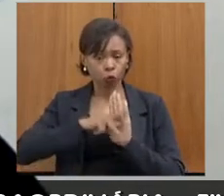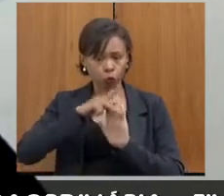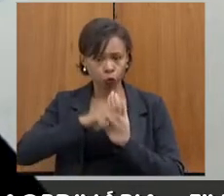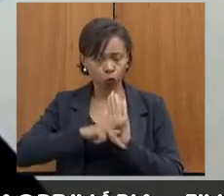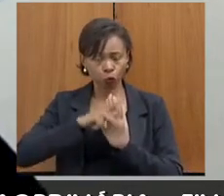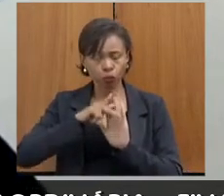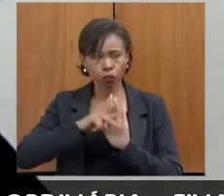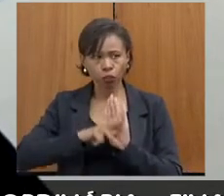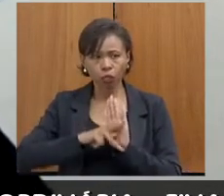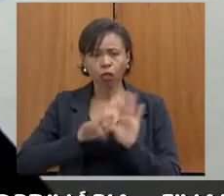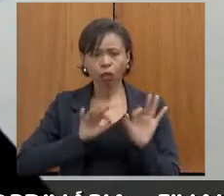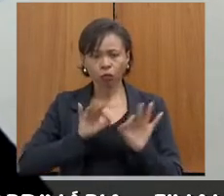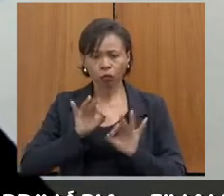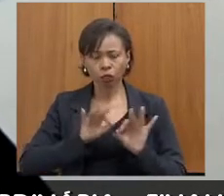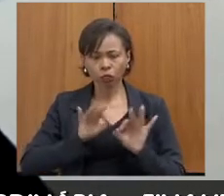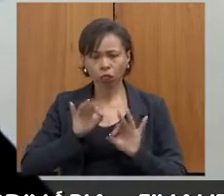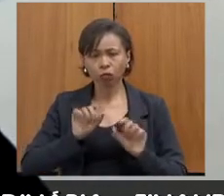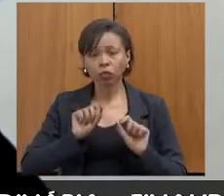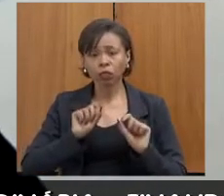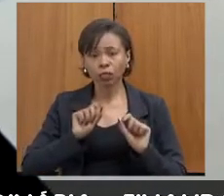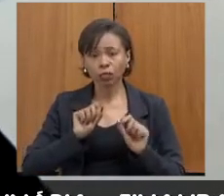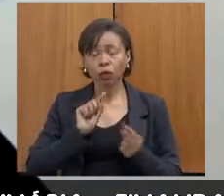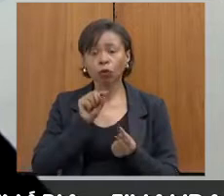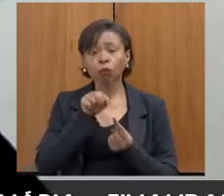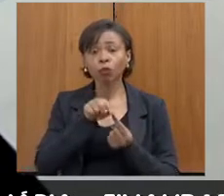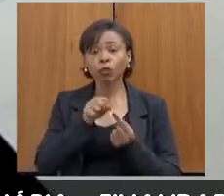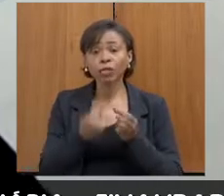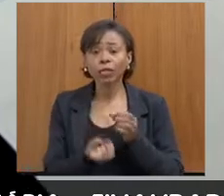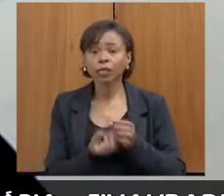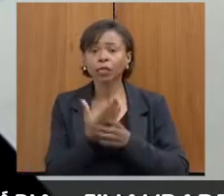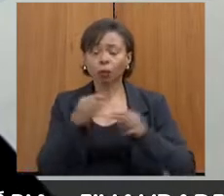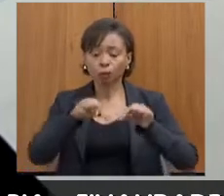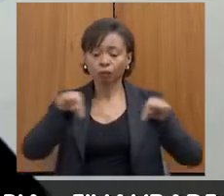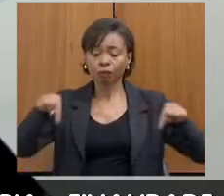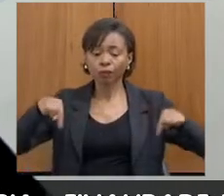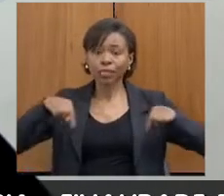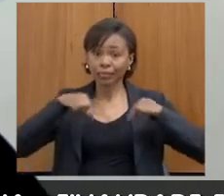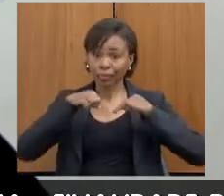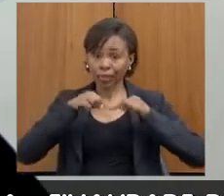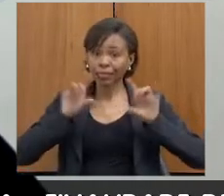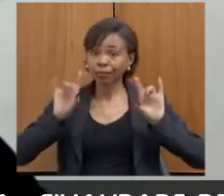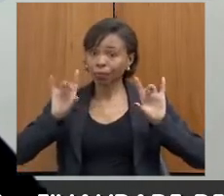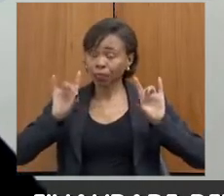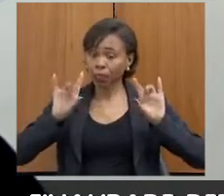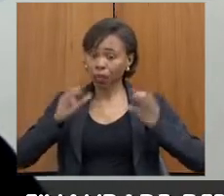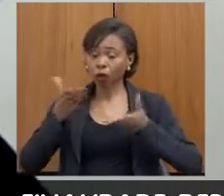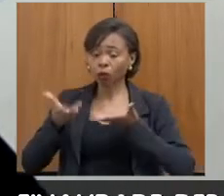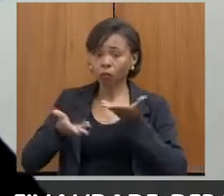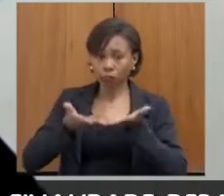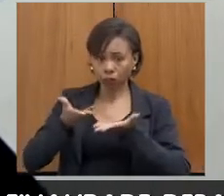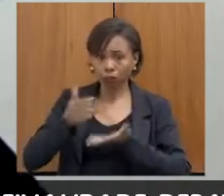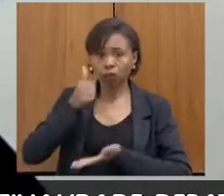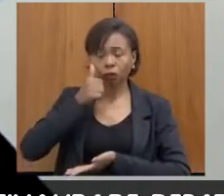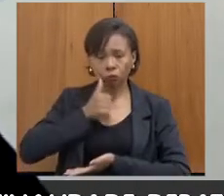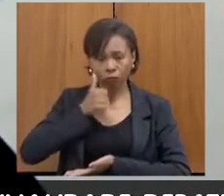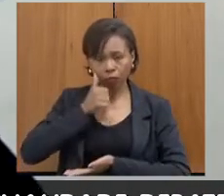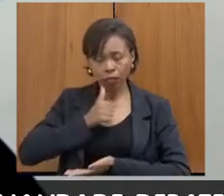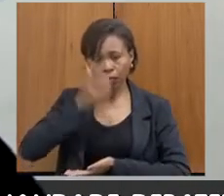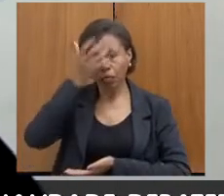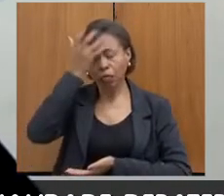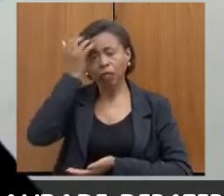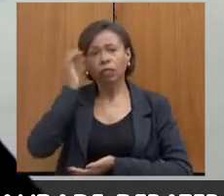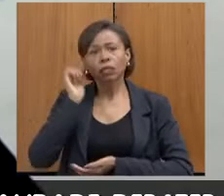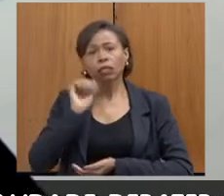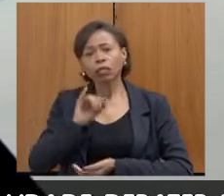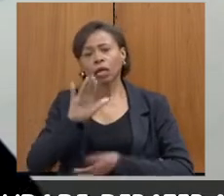criar uma sala especializada de atendimento à mulher, o que atualmente não é feito. Quando tem alguma